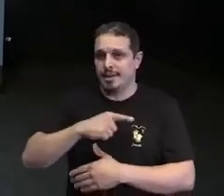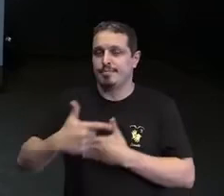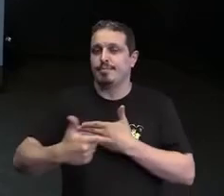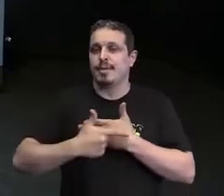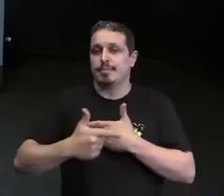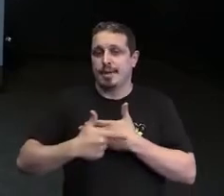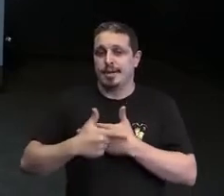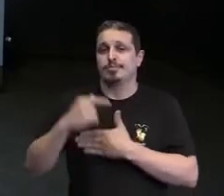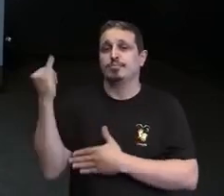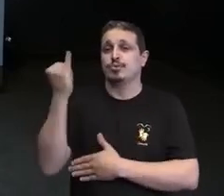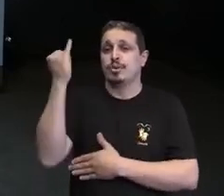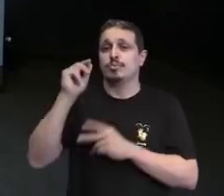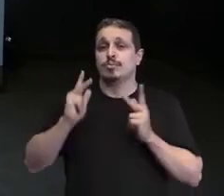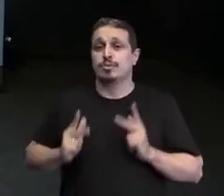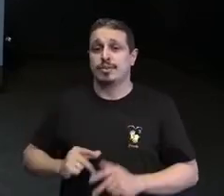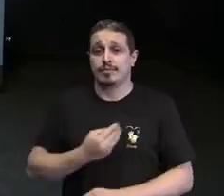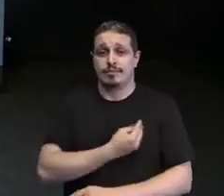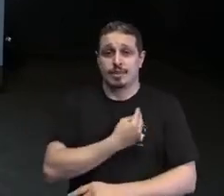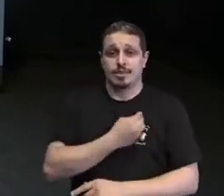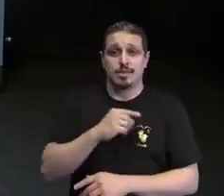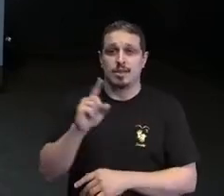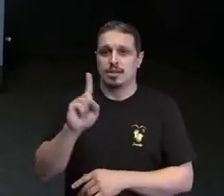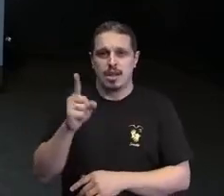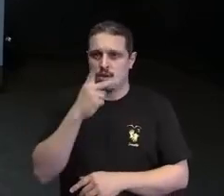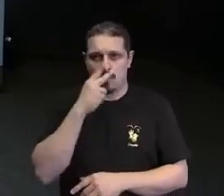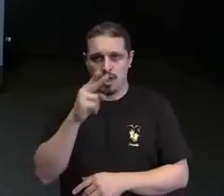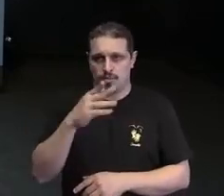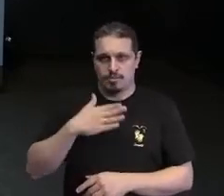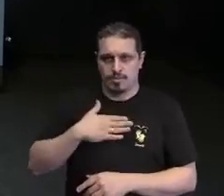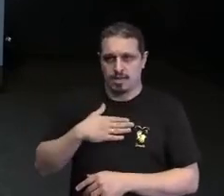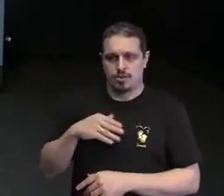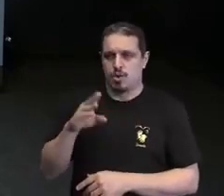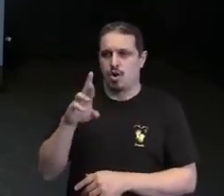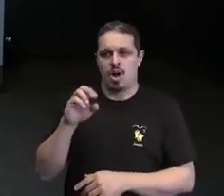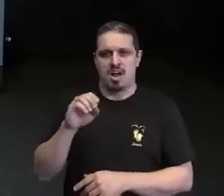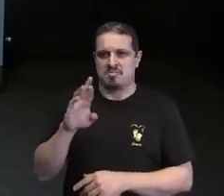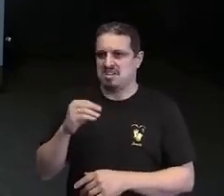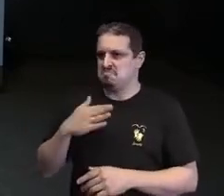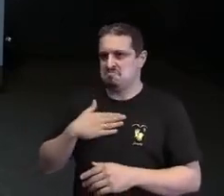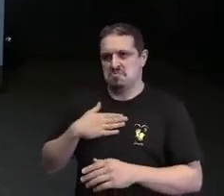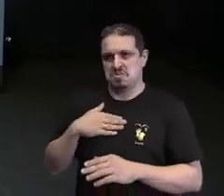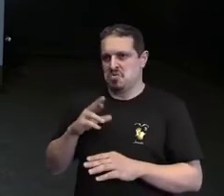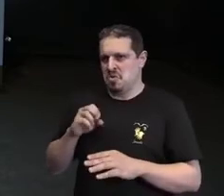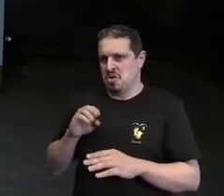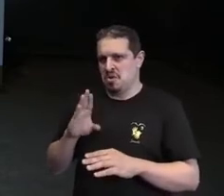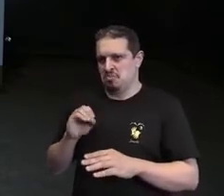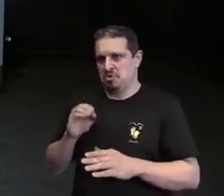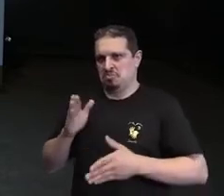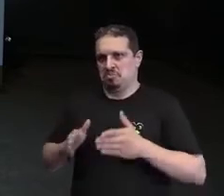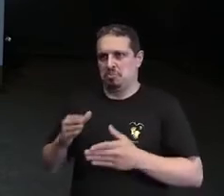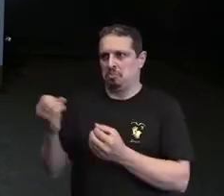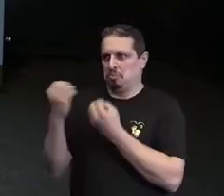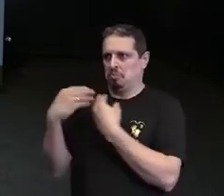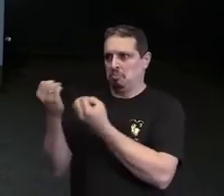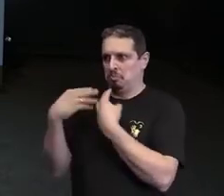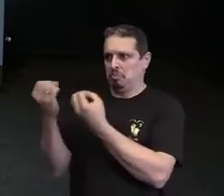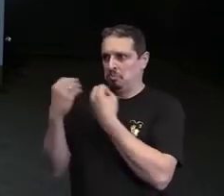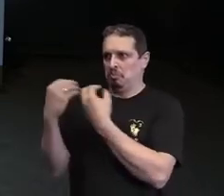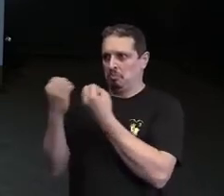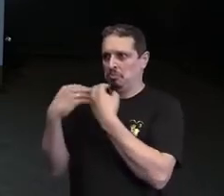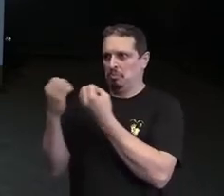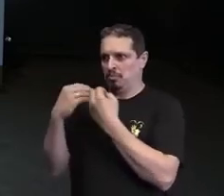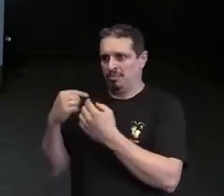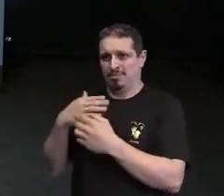robôs para conseguirem executar protocolos o tempo inteiro. A faculdade tem que te formar como um